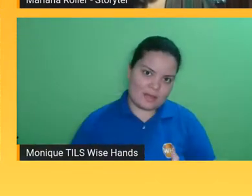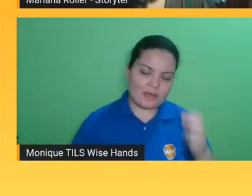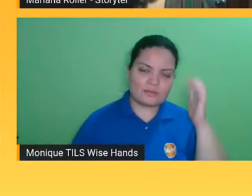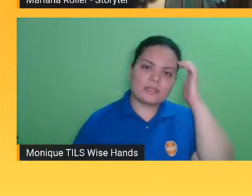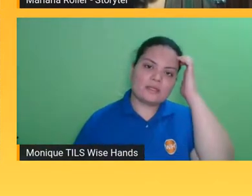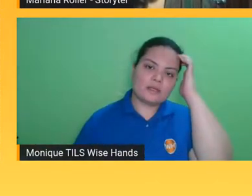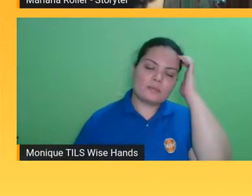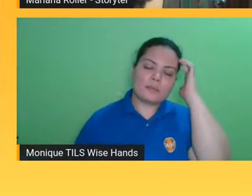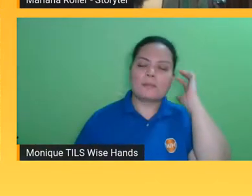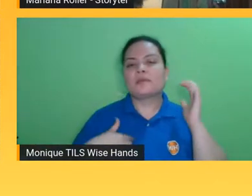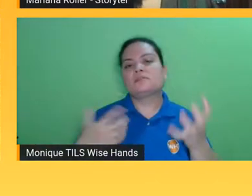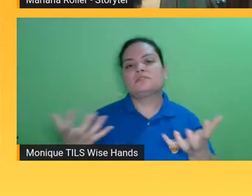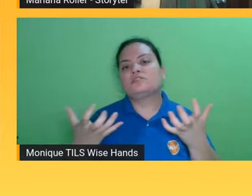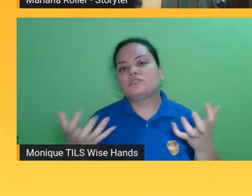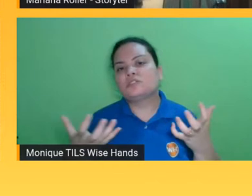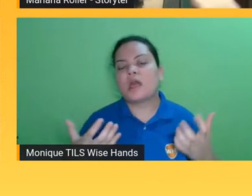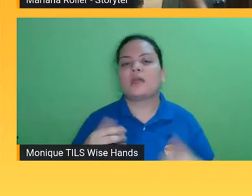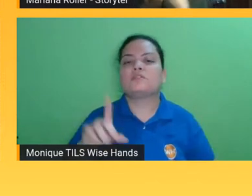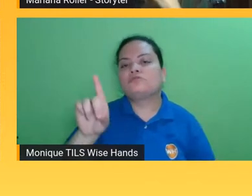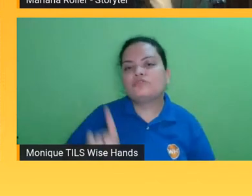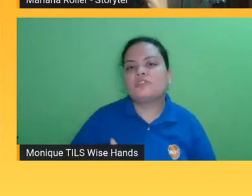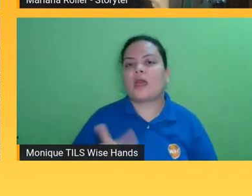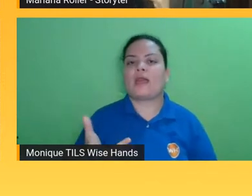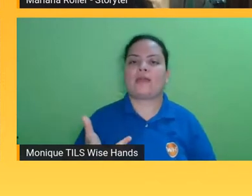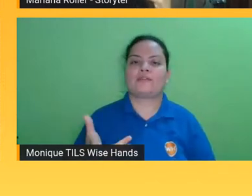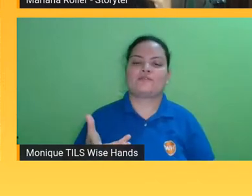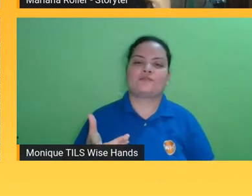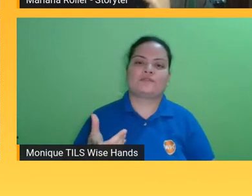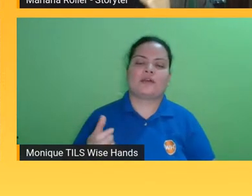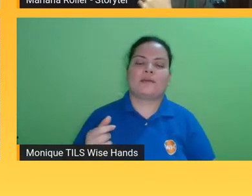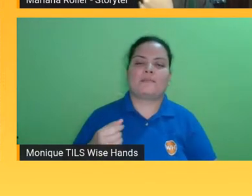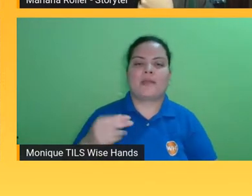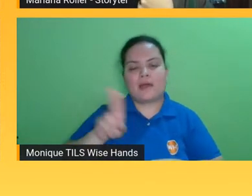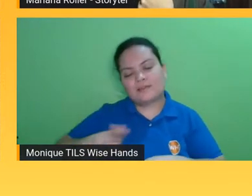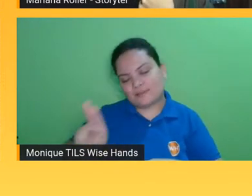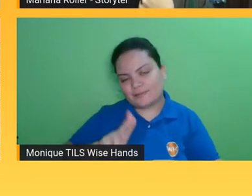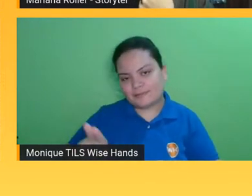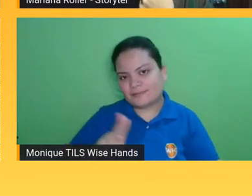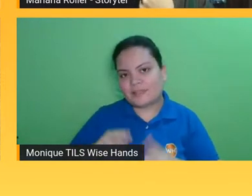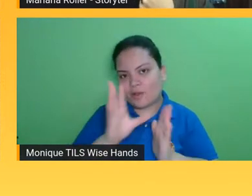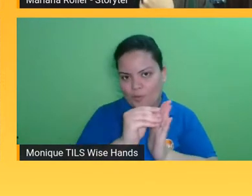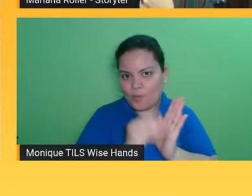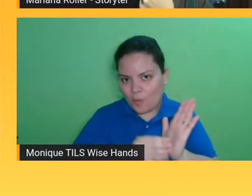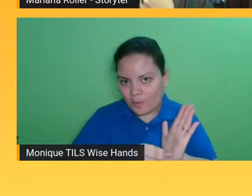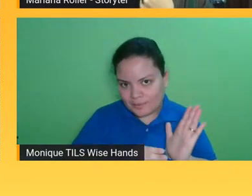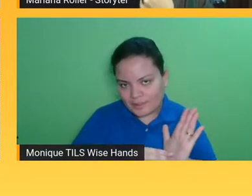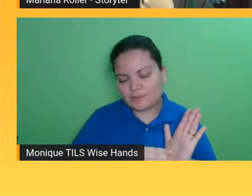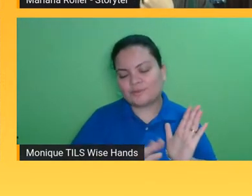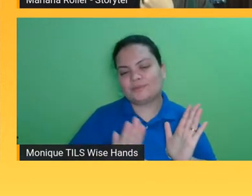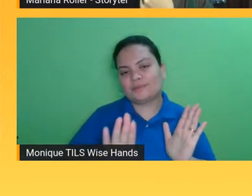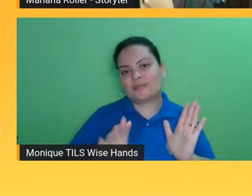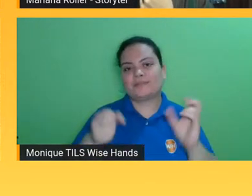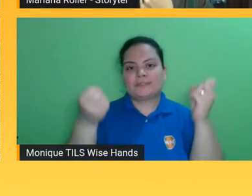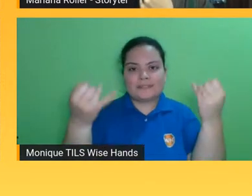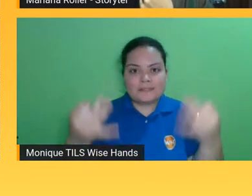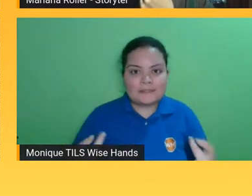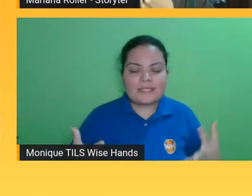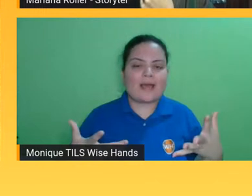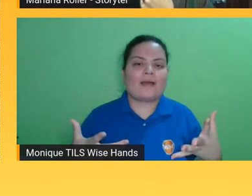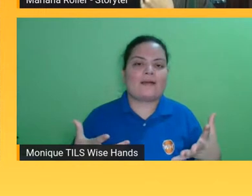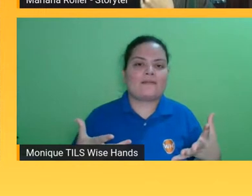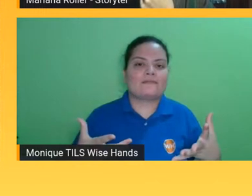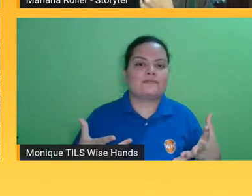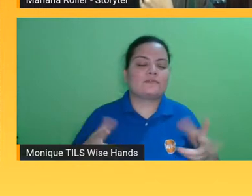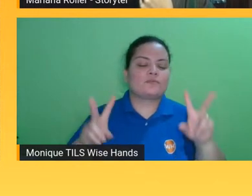os direitos de ebook audiobook e livro impresso ao mesmo tempo a gente está falando de livros que foram escritos pensados